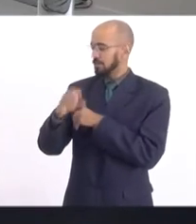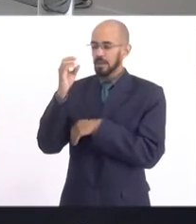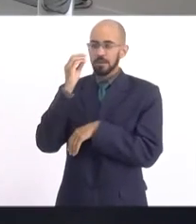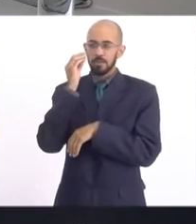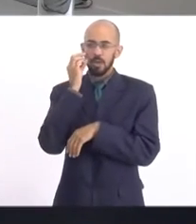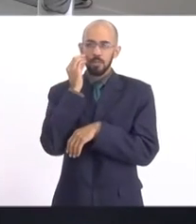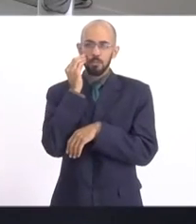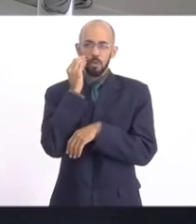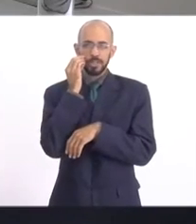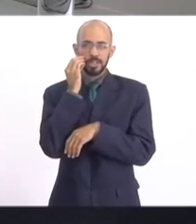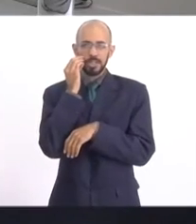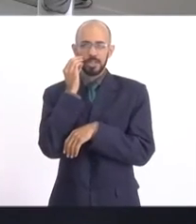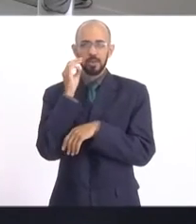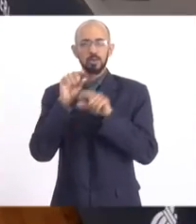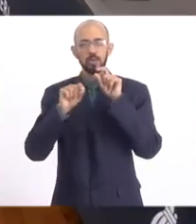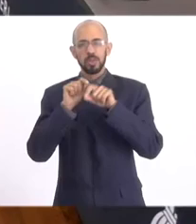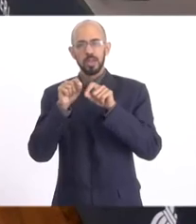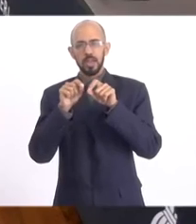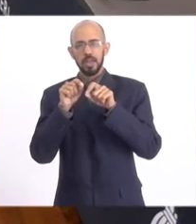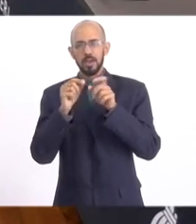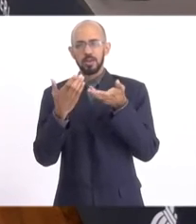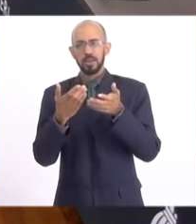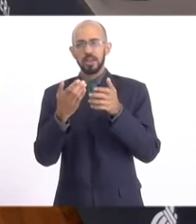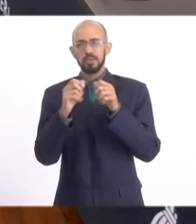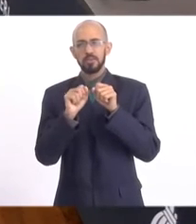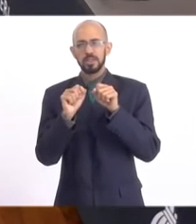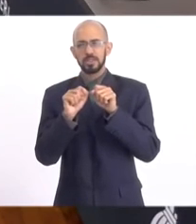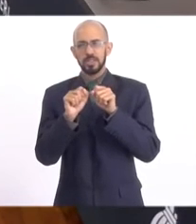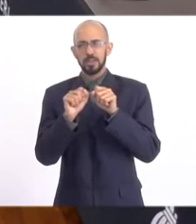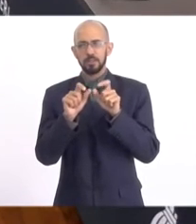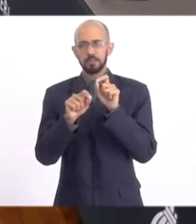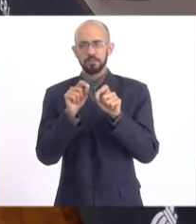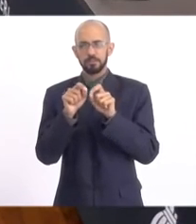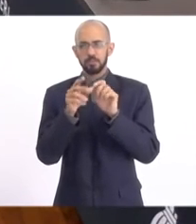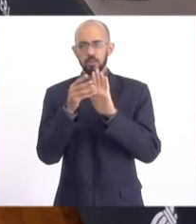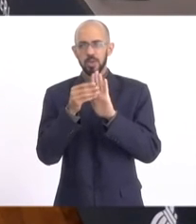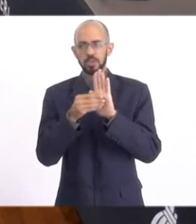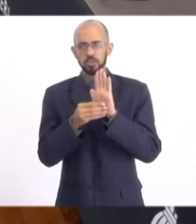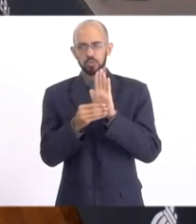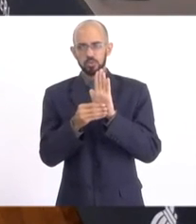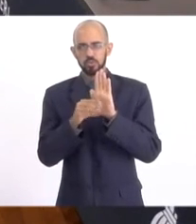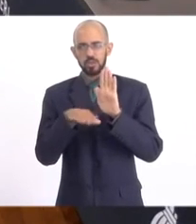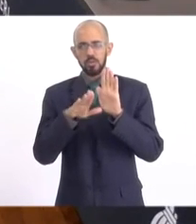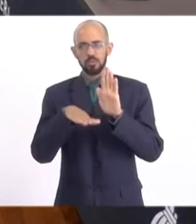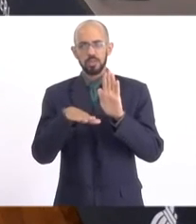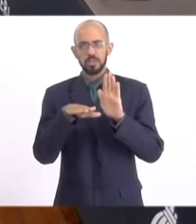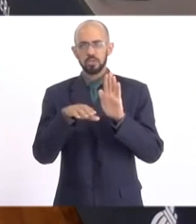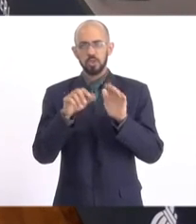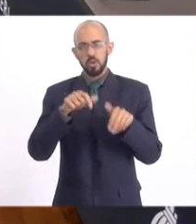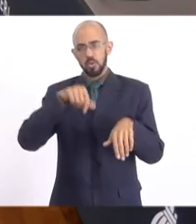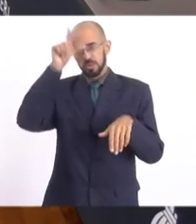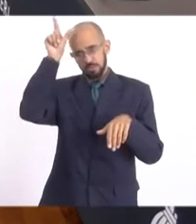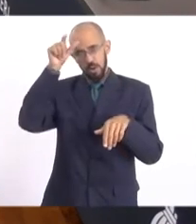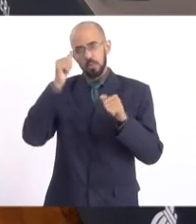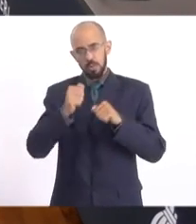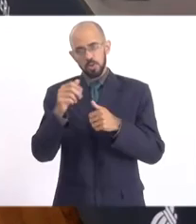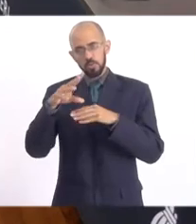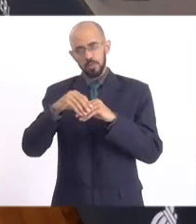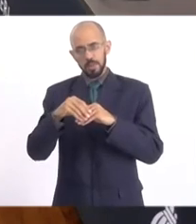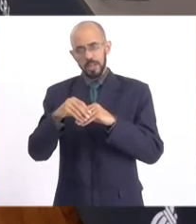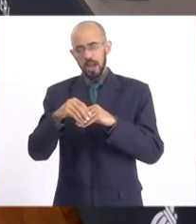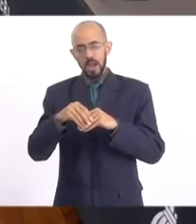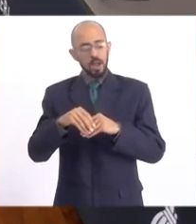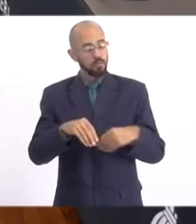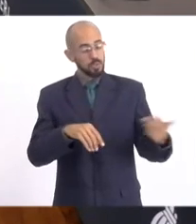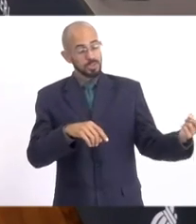Luiz e com a Juliana. Não me lembro, e talvez o Luiz é o único que pode nos ajudar, e Bink também. Você foi a primeira mulher